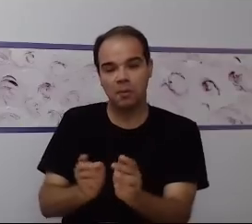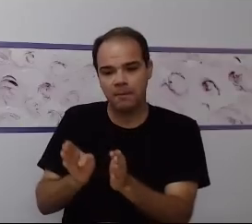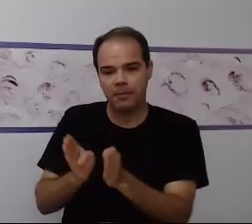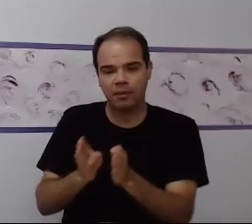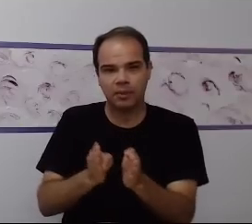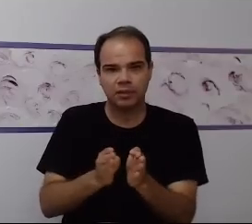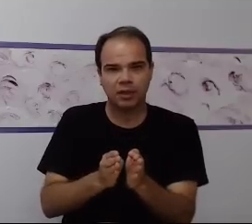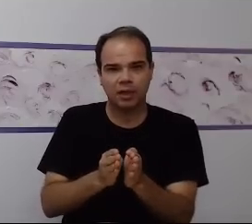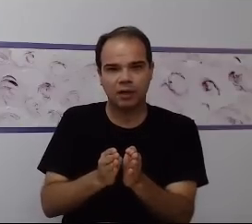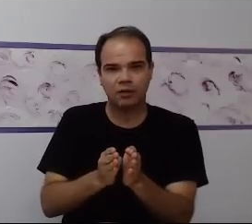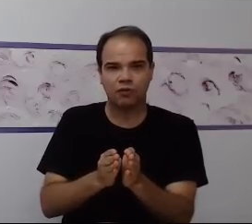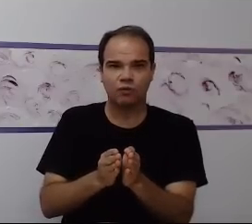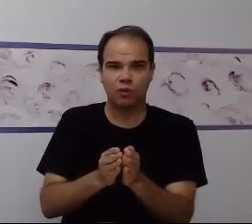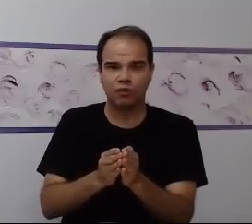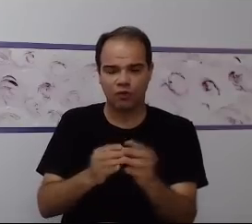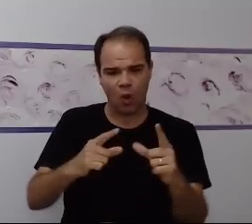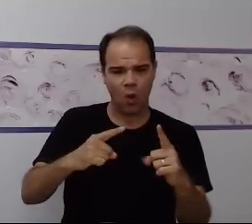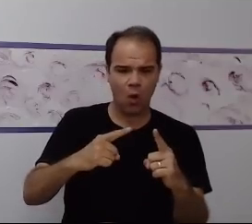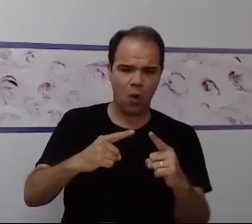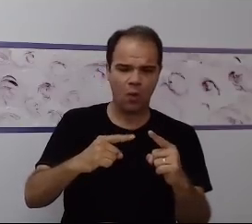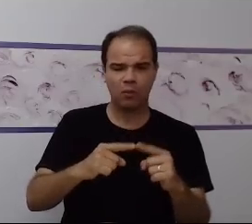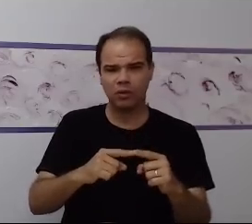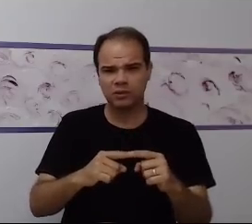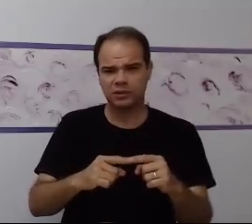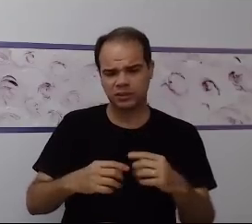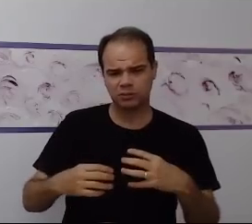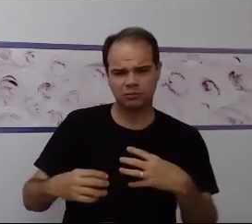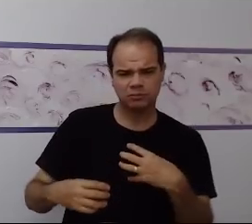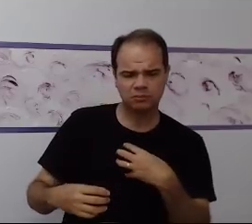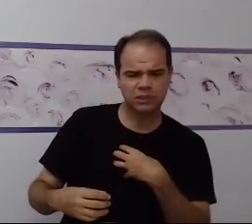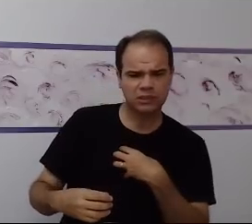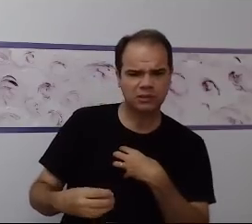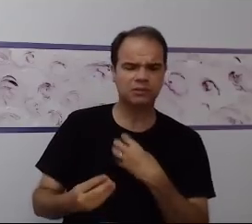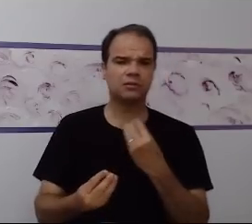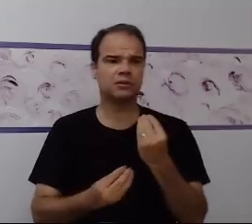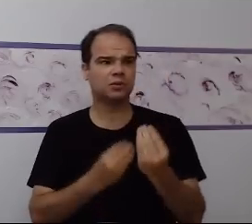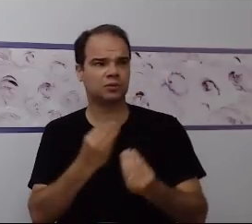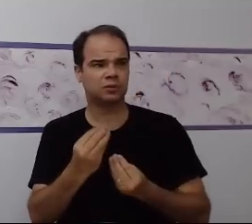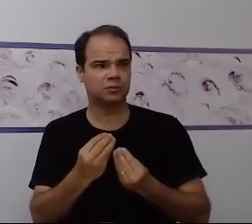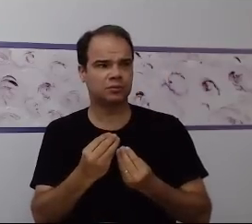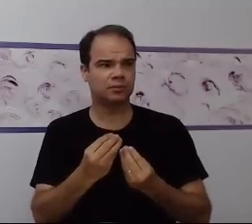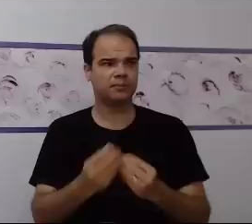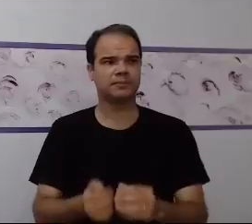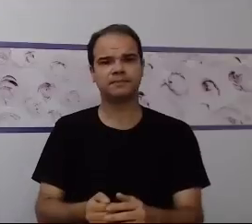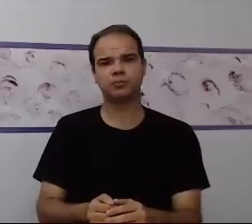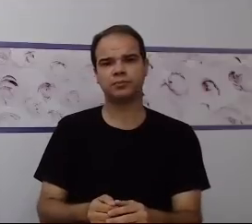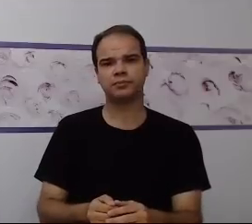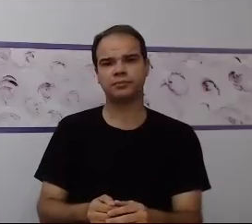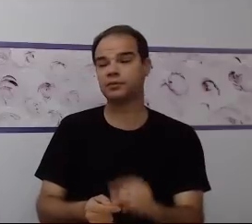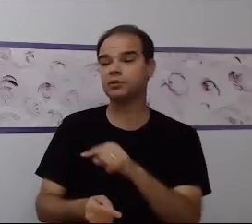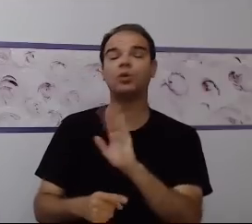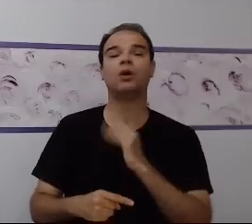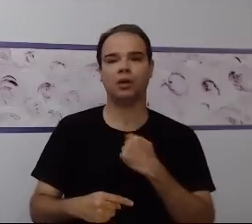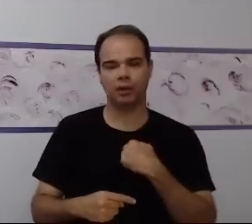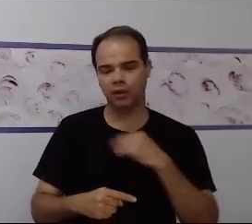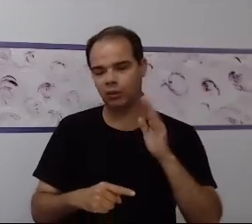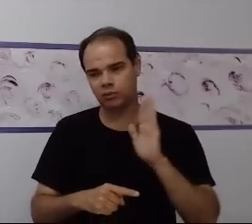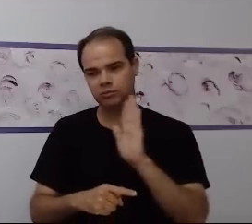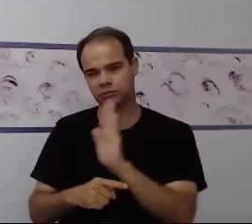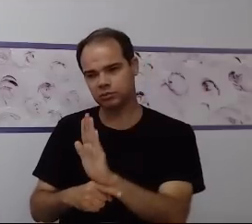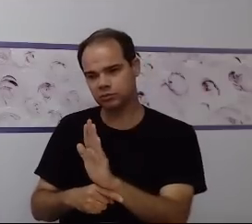de forma, um padrão de conceitos. Eu estou trabalhando com essa criança uma série de